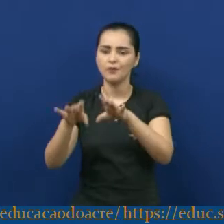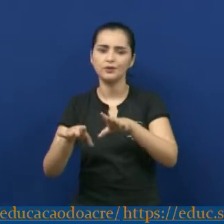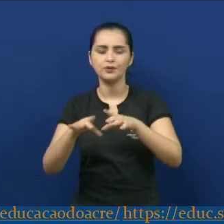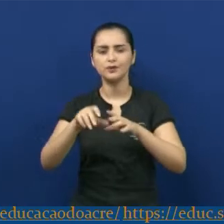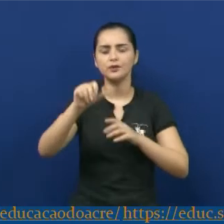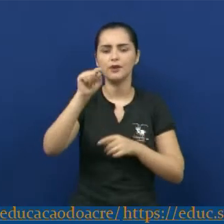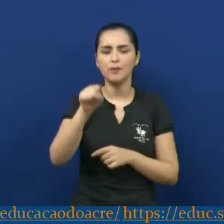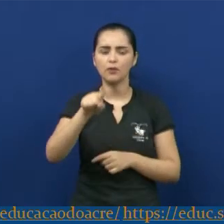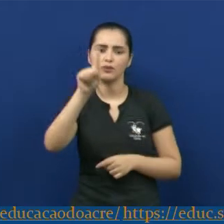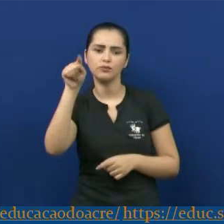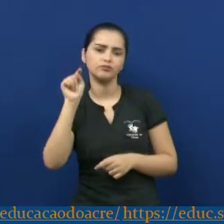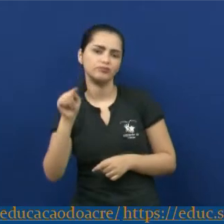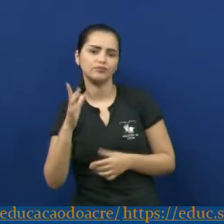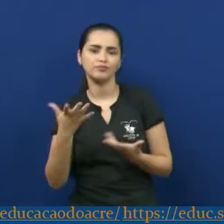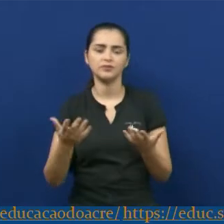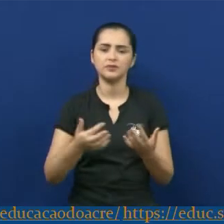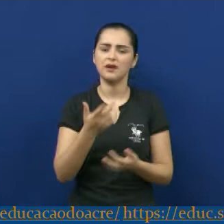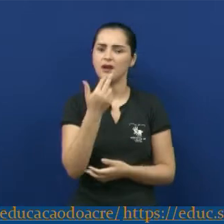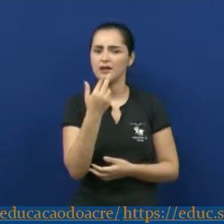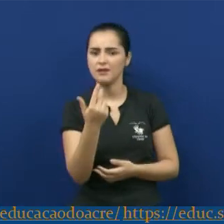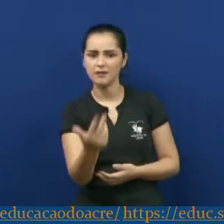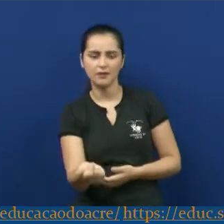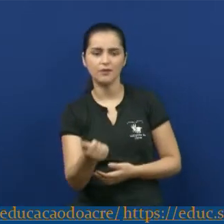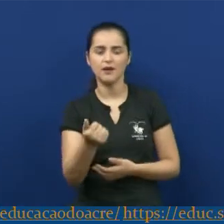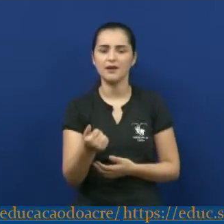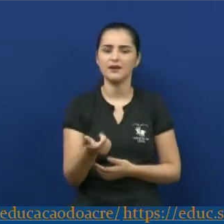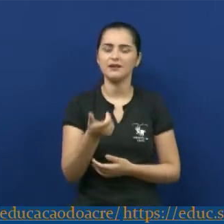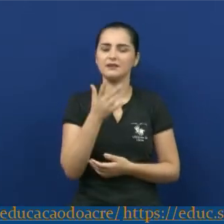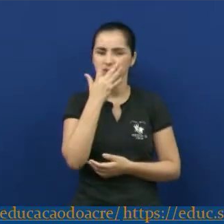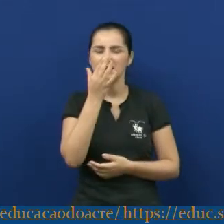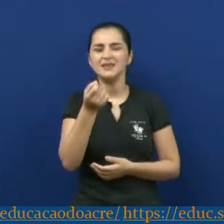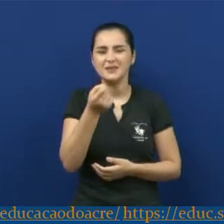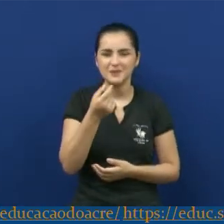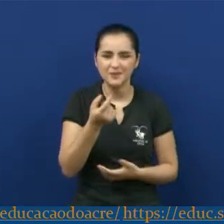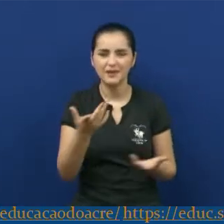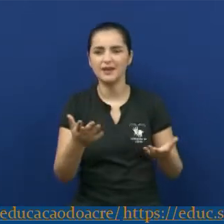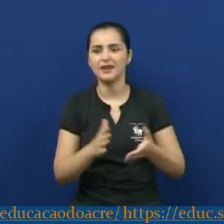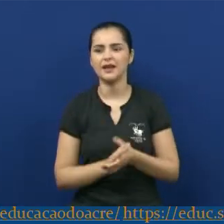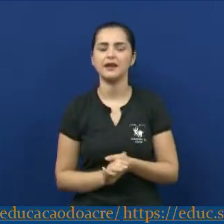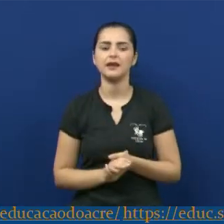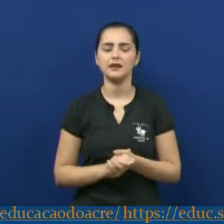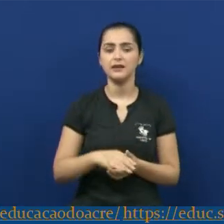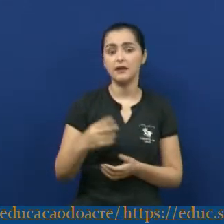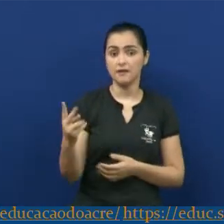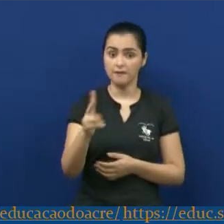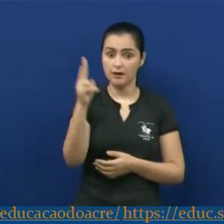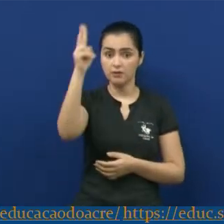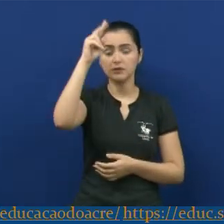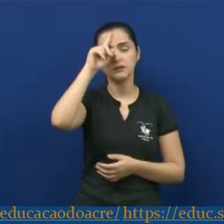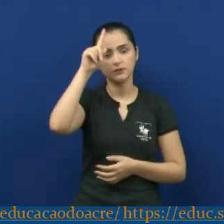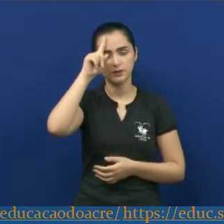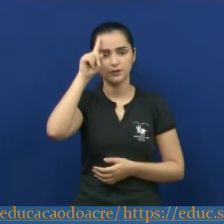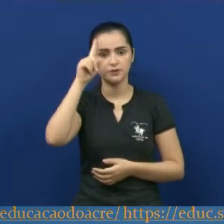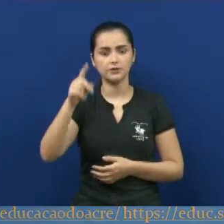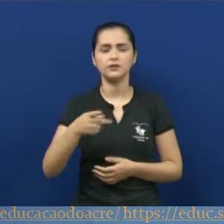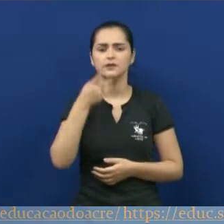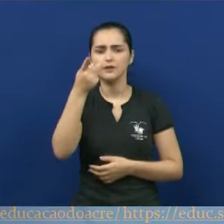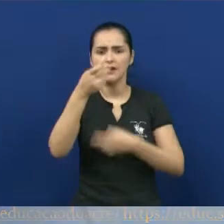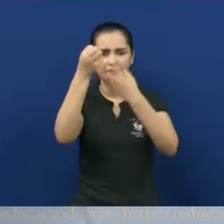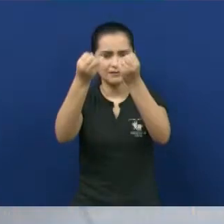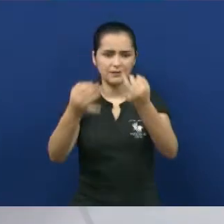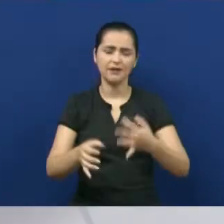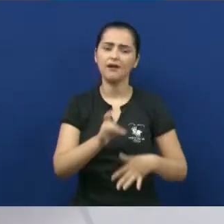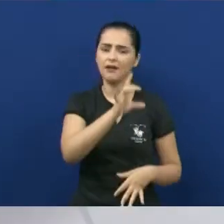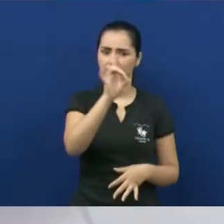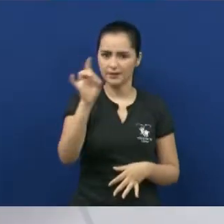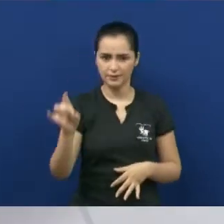uma linguagem meio com características de humor e valorização do cotidiano. Eu quero falar um pouquinho de cada